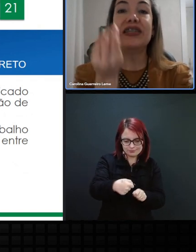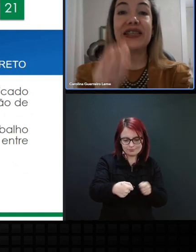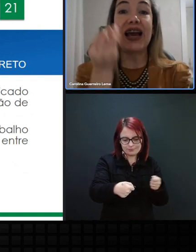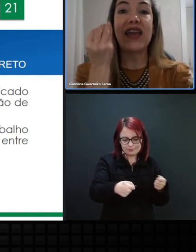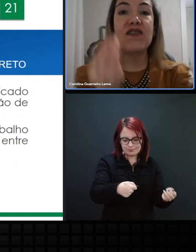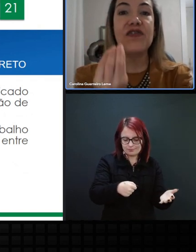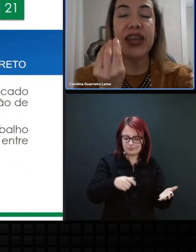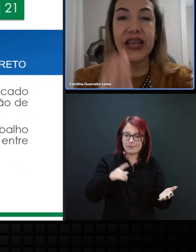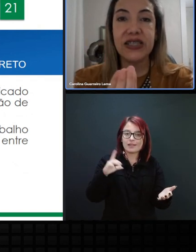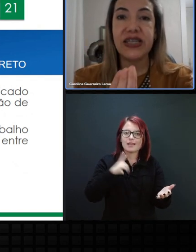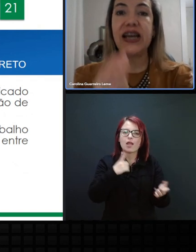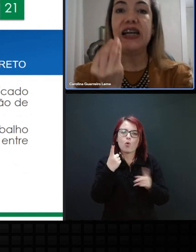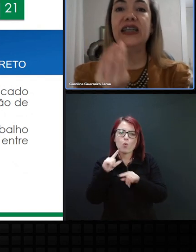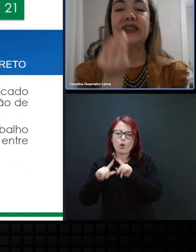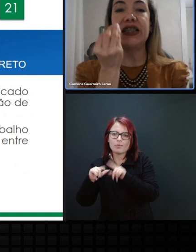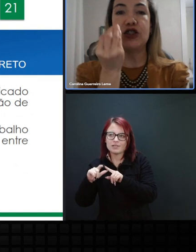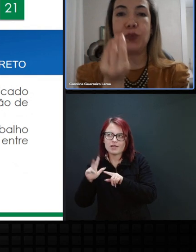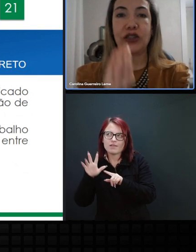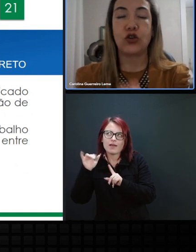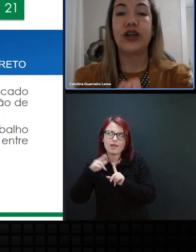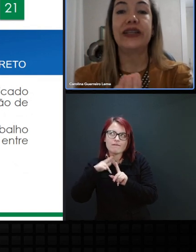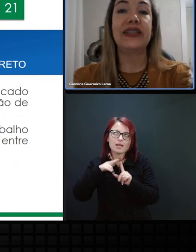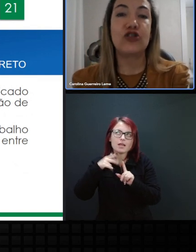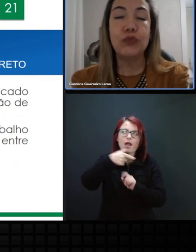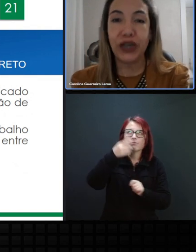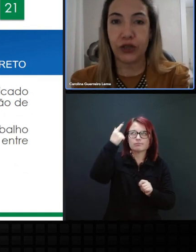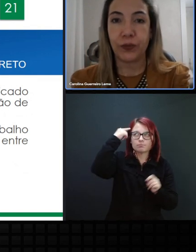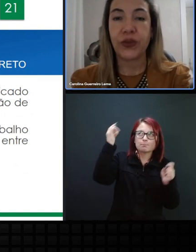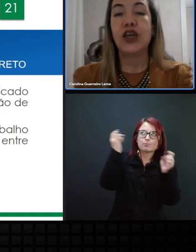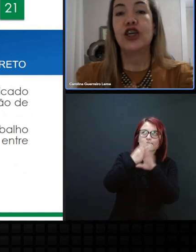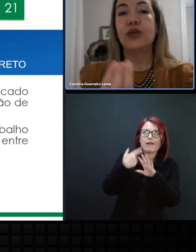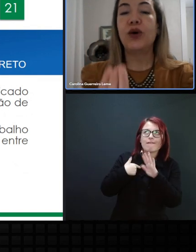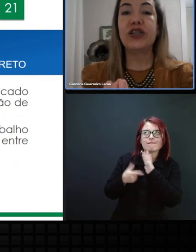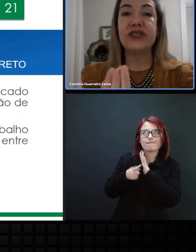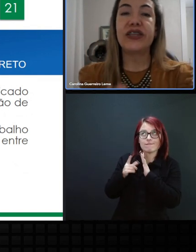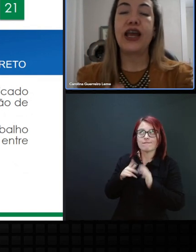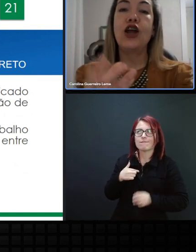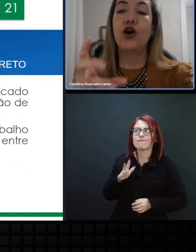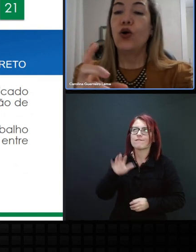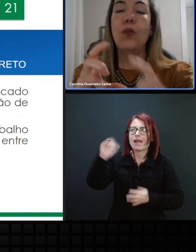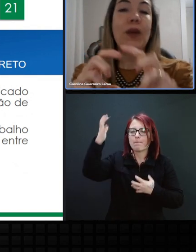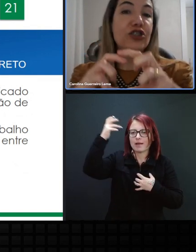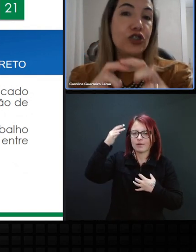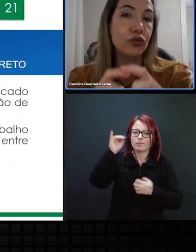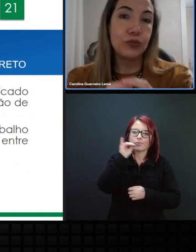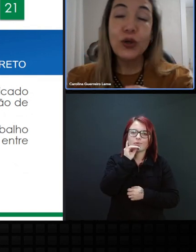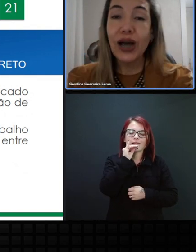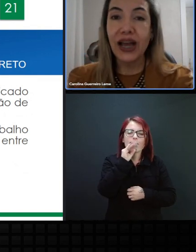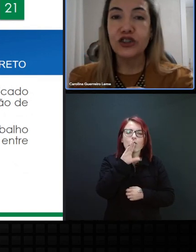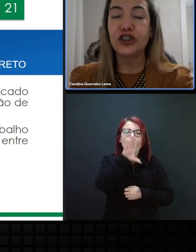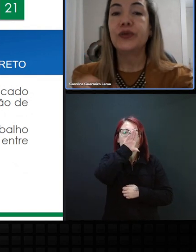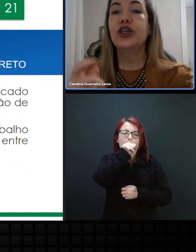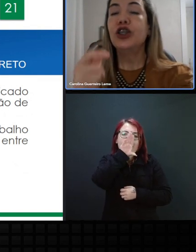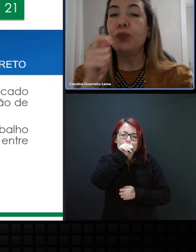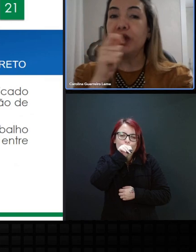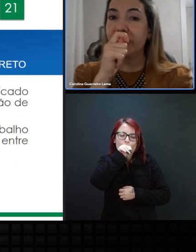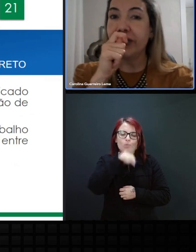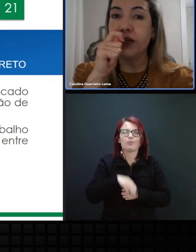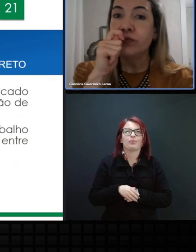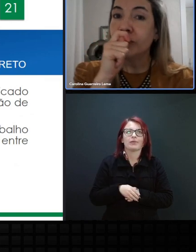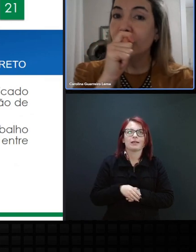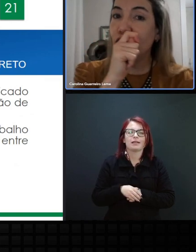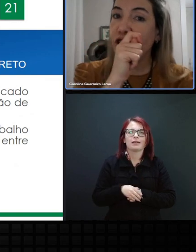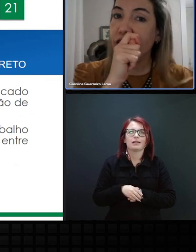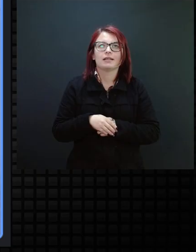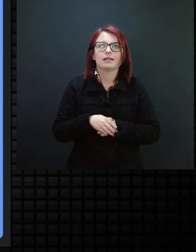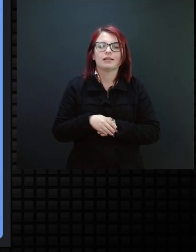que vai ser a referência antecipatória deste banho, que pode ser um patinho de borracha, que pode